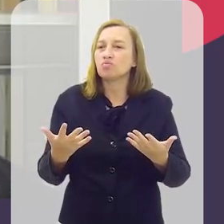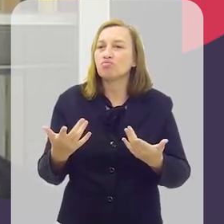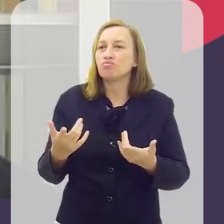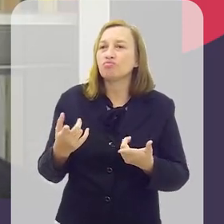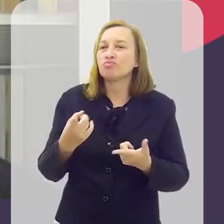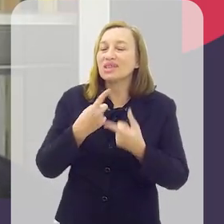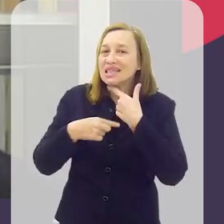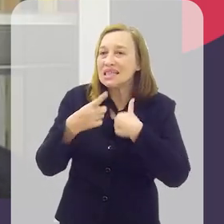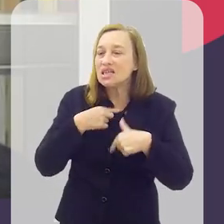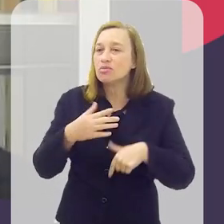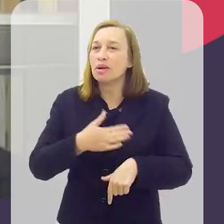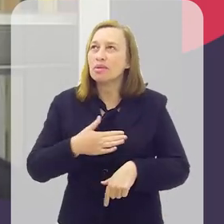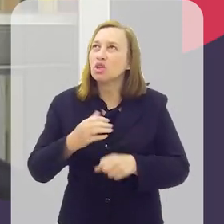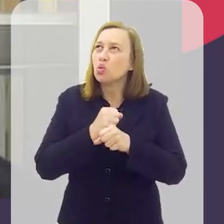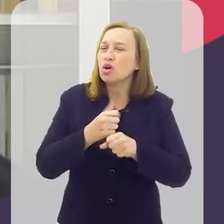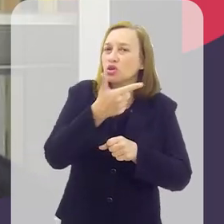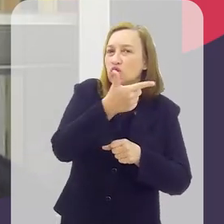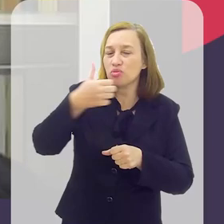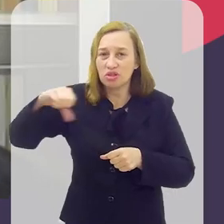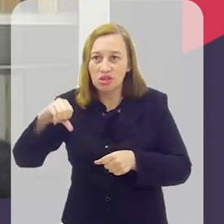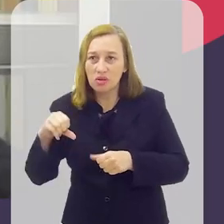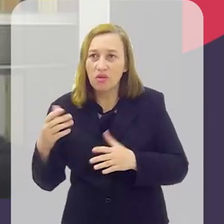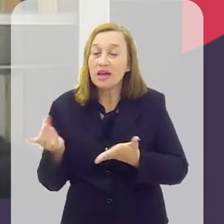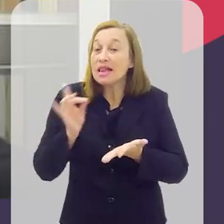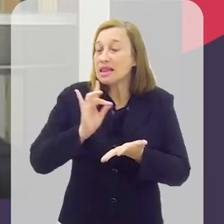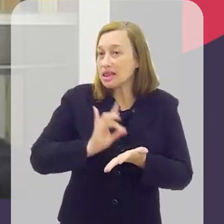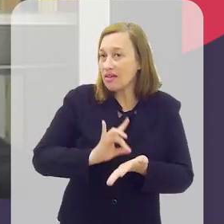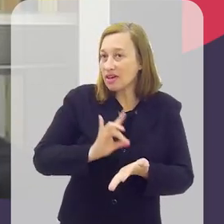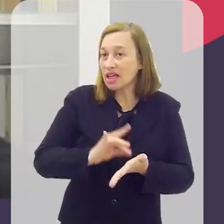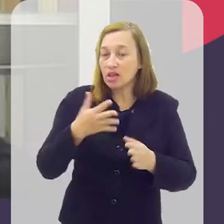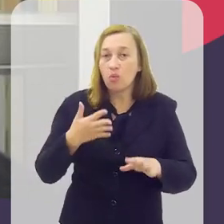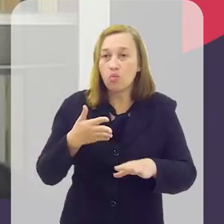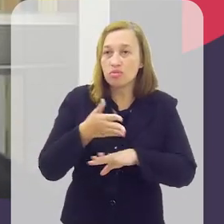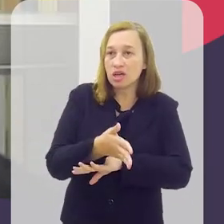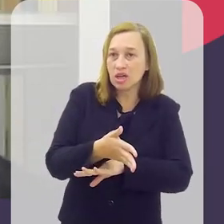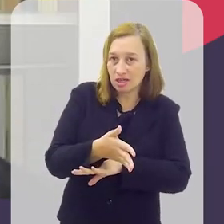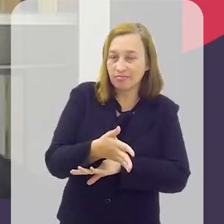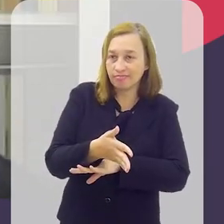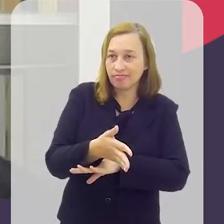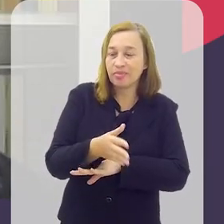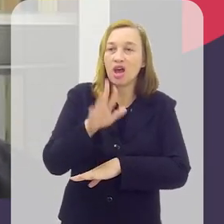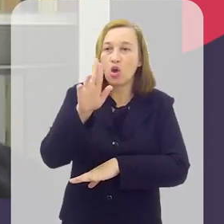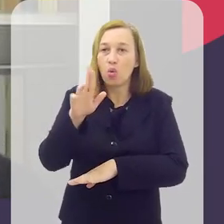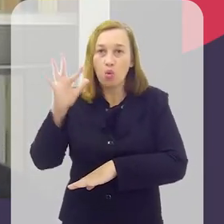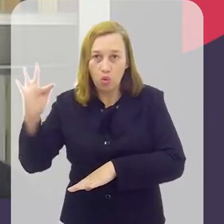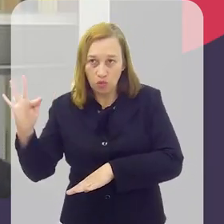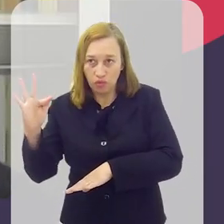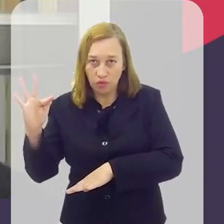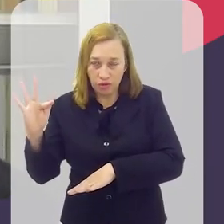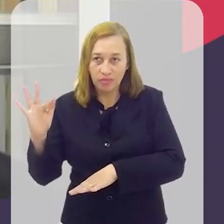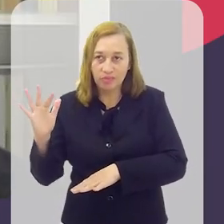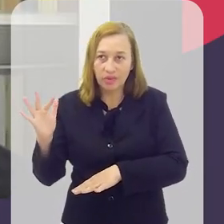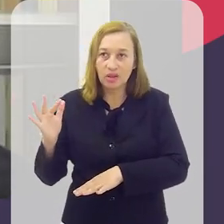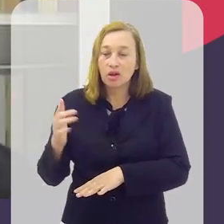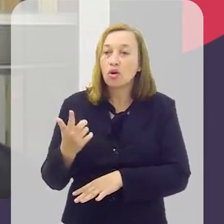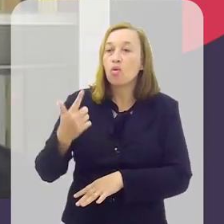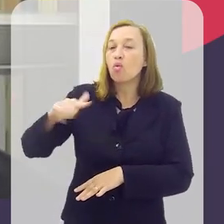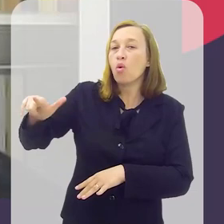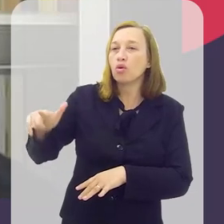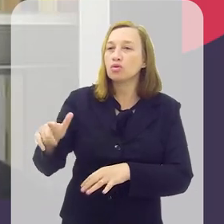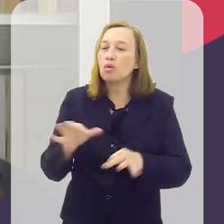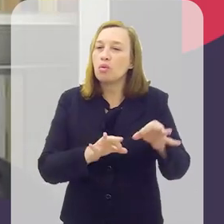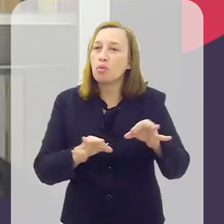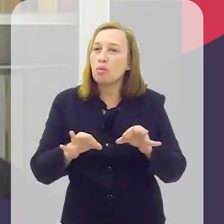mesmo para mim lá em 2019. Na verdade, eu ingressei no programa da UF, do PPGH, com outro